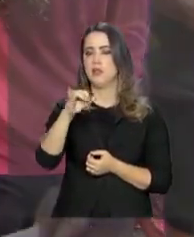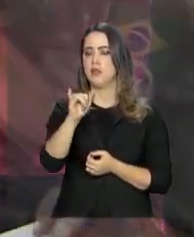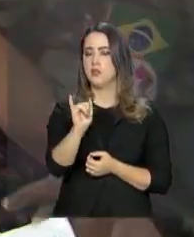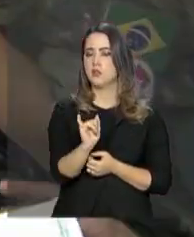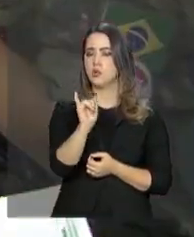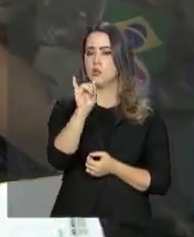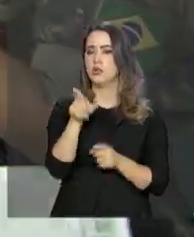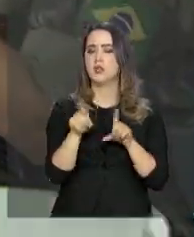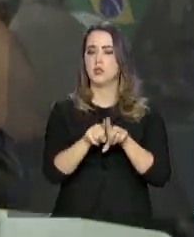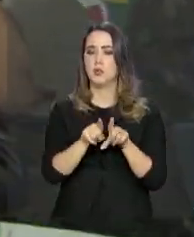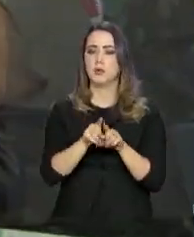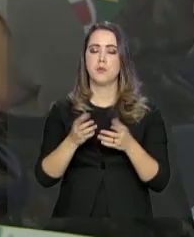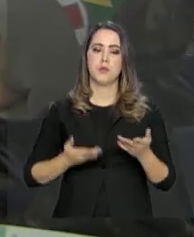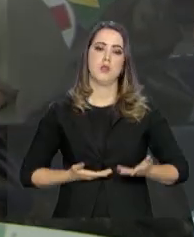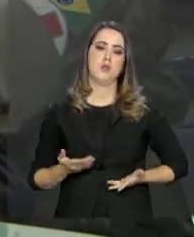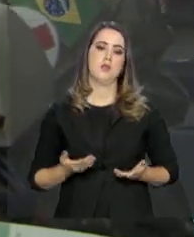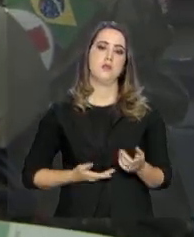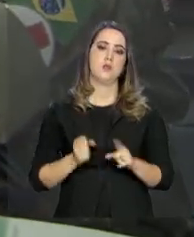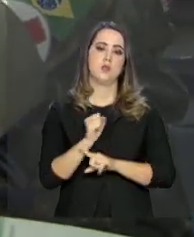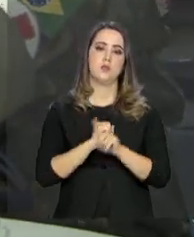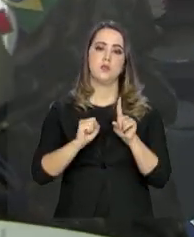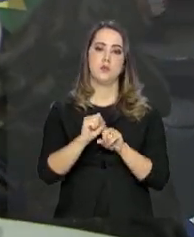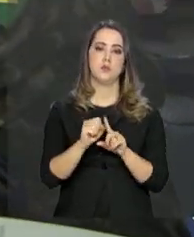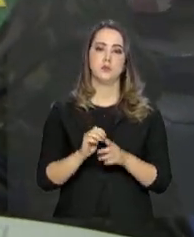passou a contar com serviços sociais.